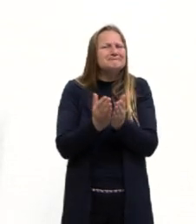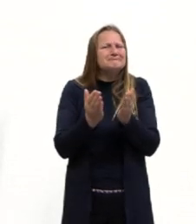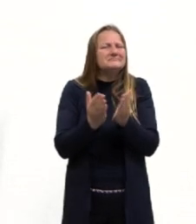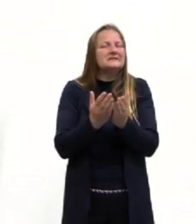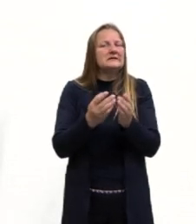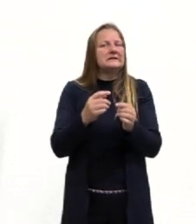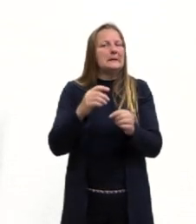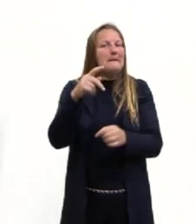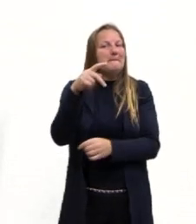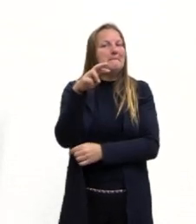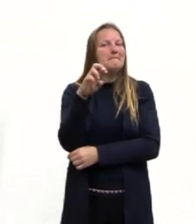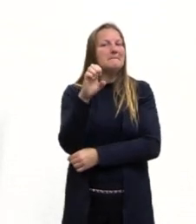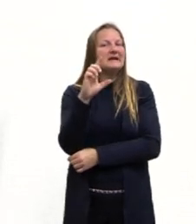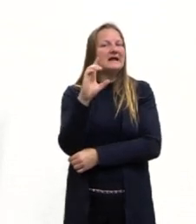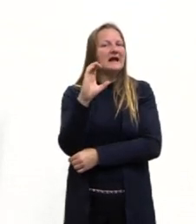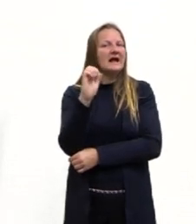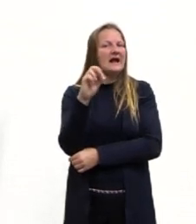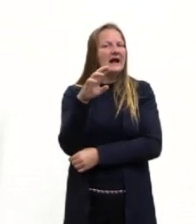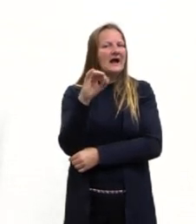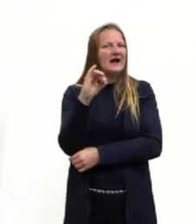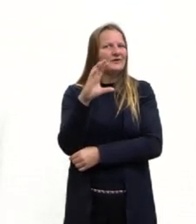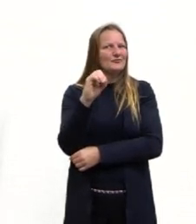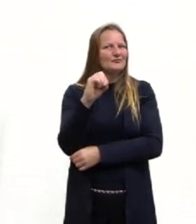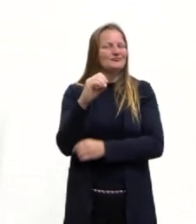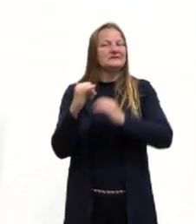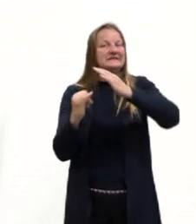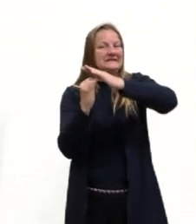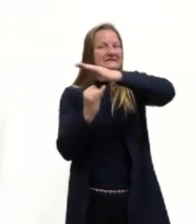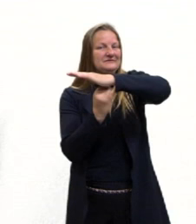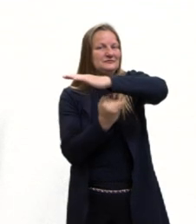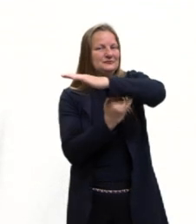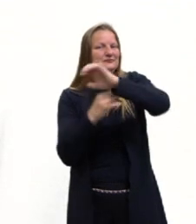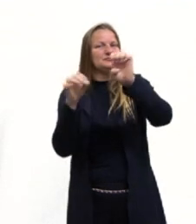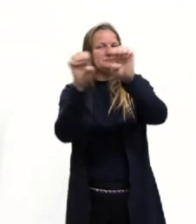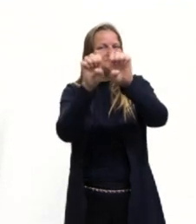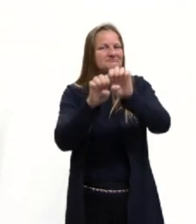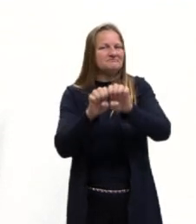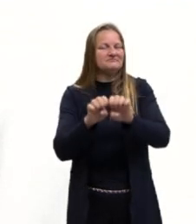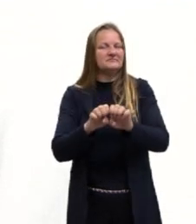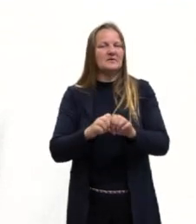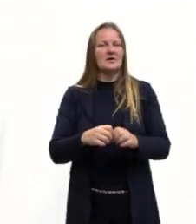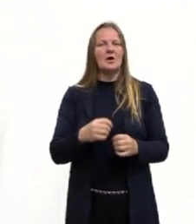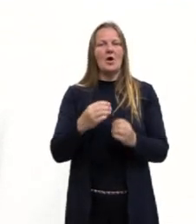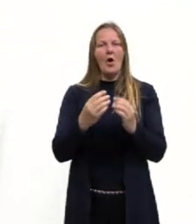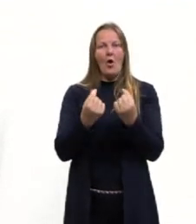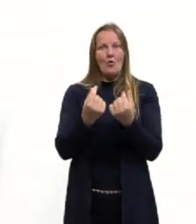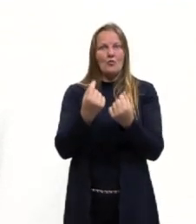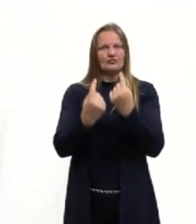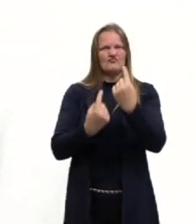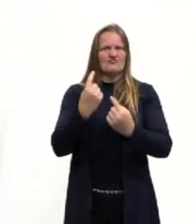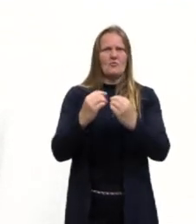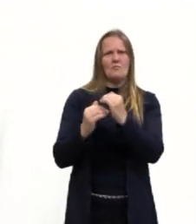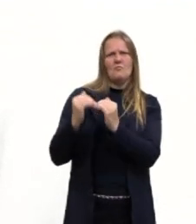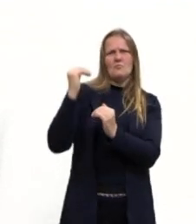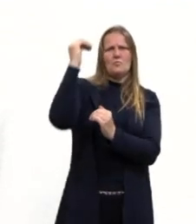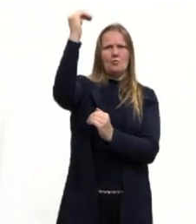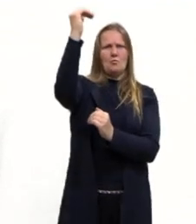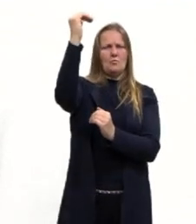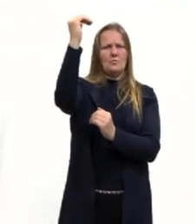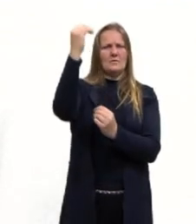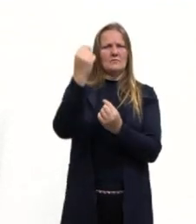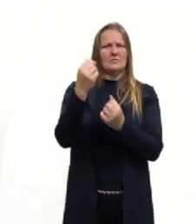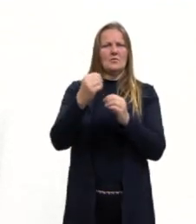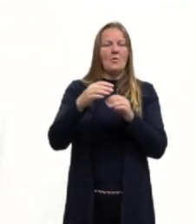então, o nome do lucro, os investidores, então, concentram essa geração de riqueza, né, e o território fica, o